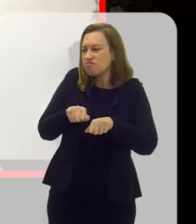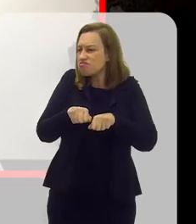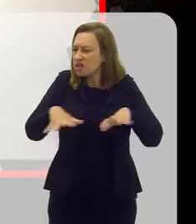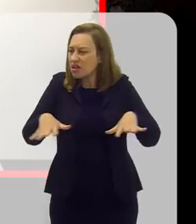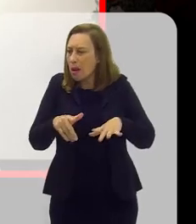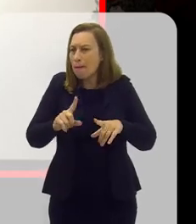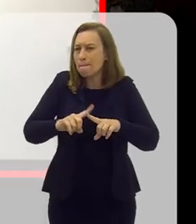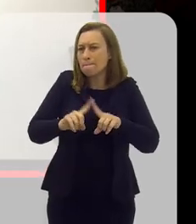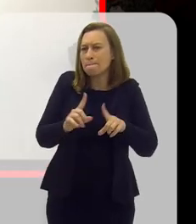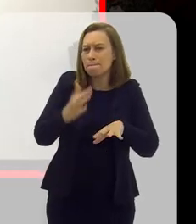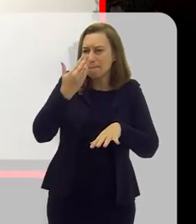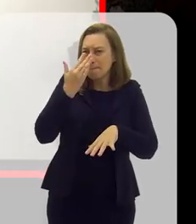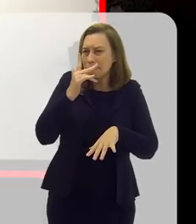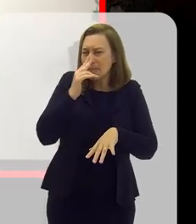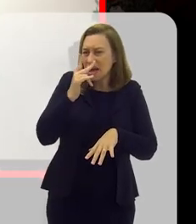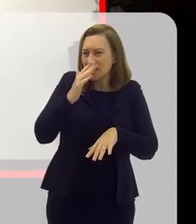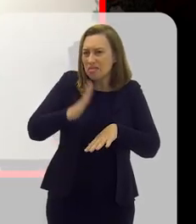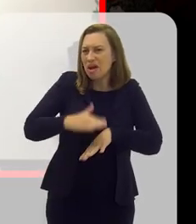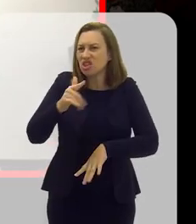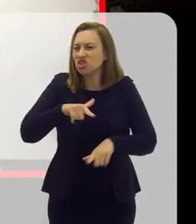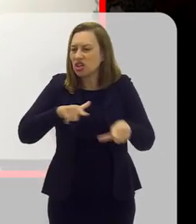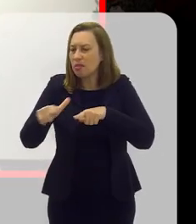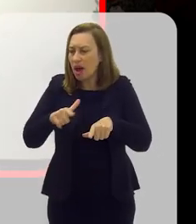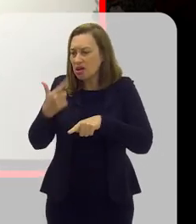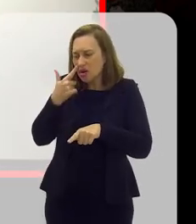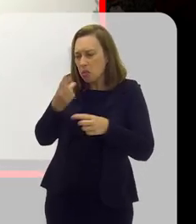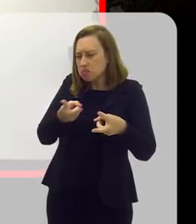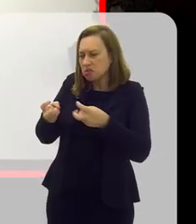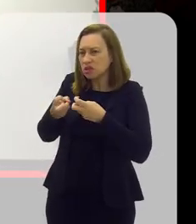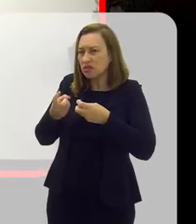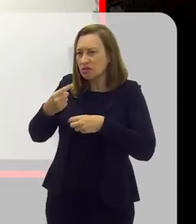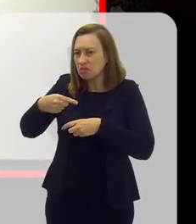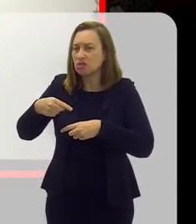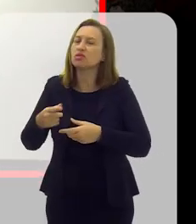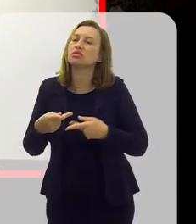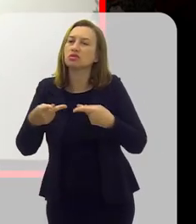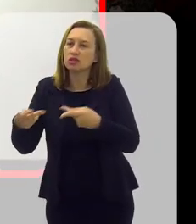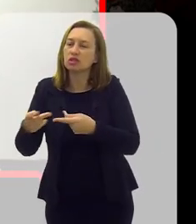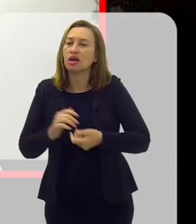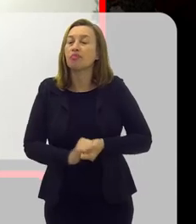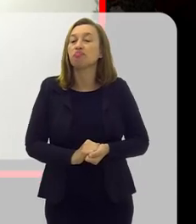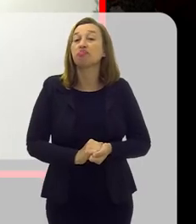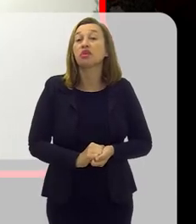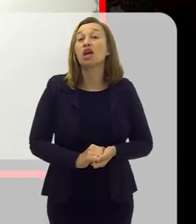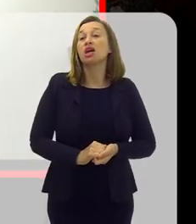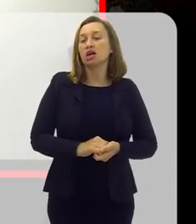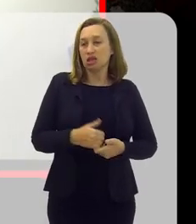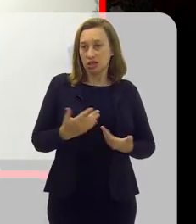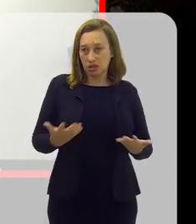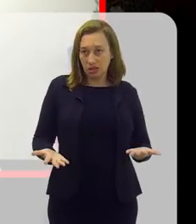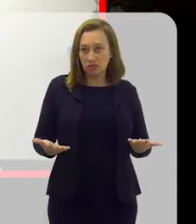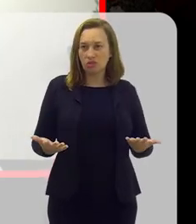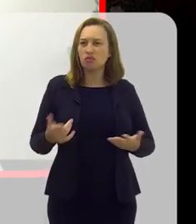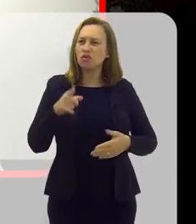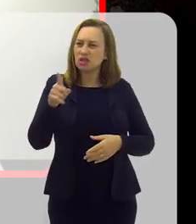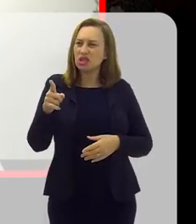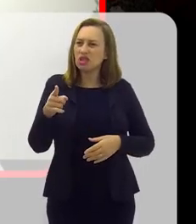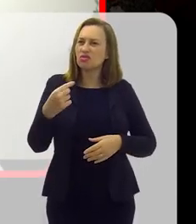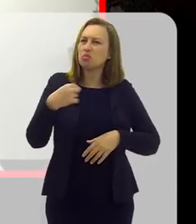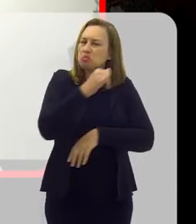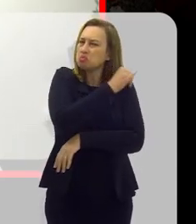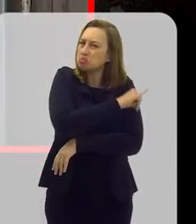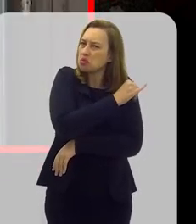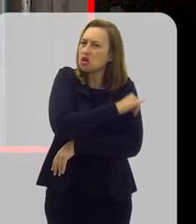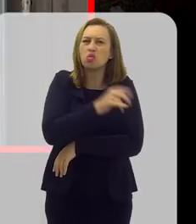temos mais trabalho aí pela frente, nos lugares que a gente vai. E sobre essa... atendem Rio de